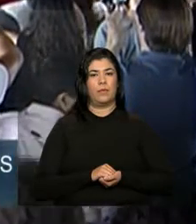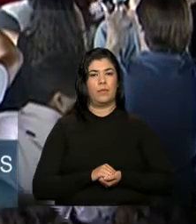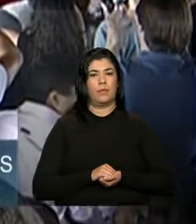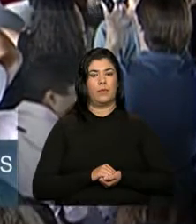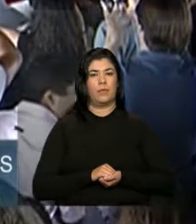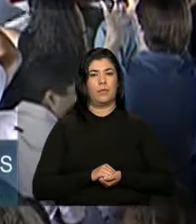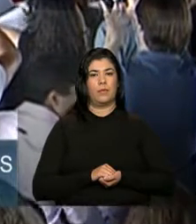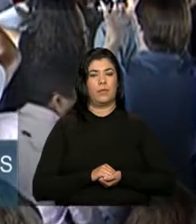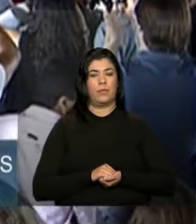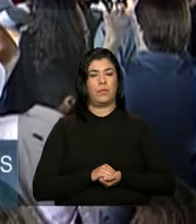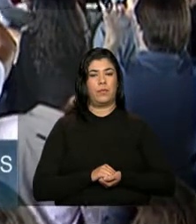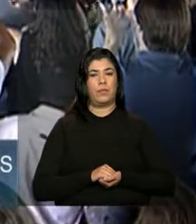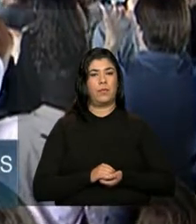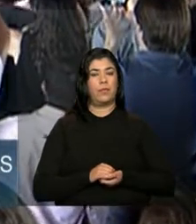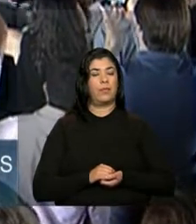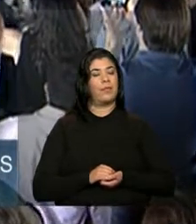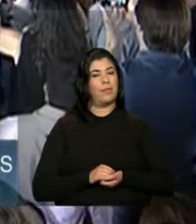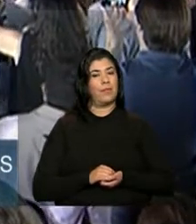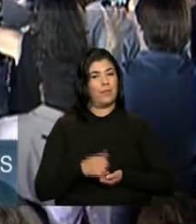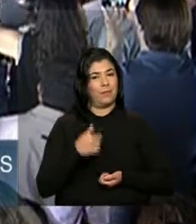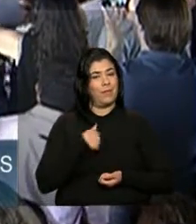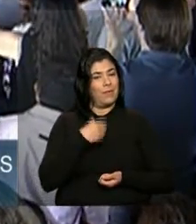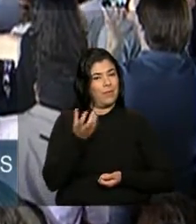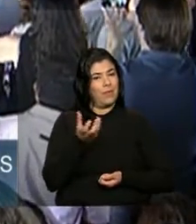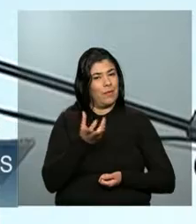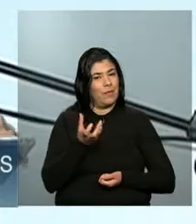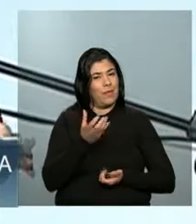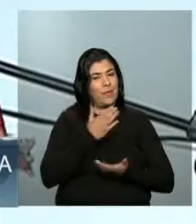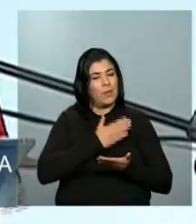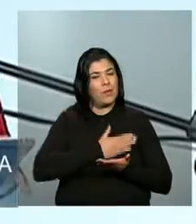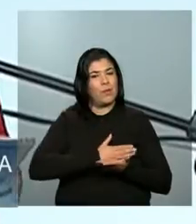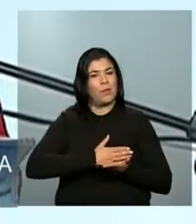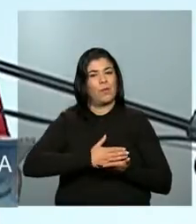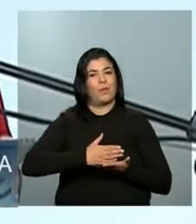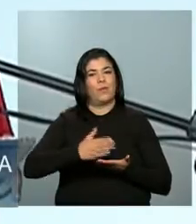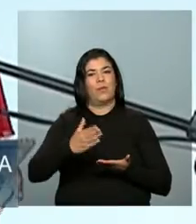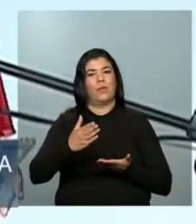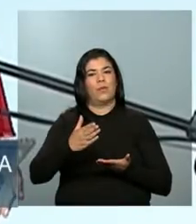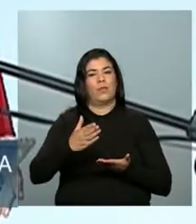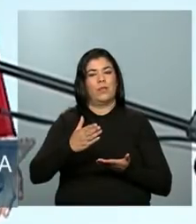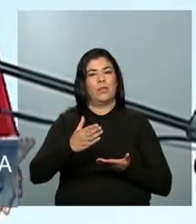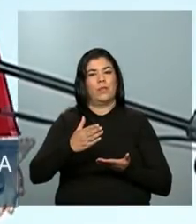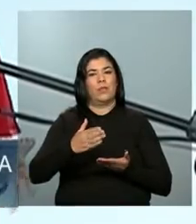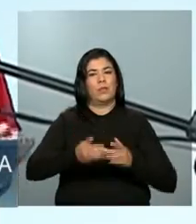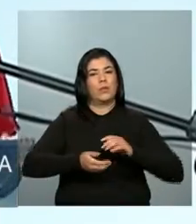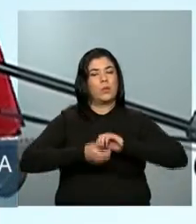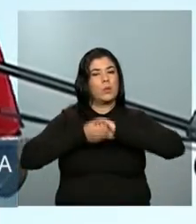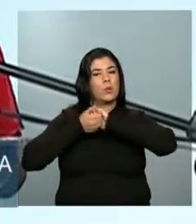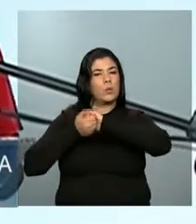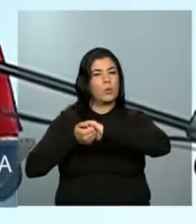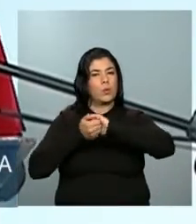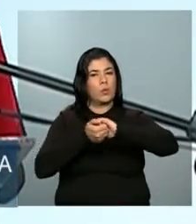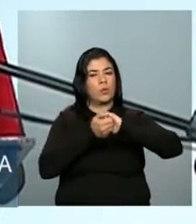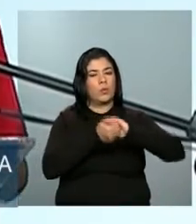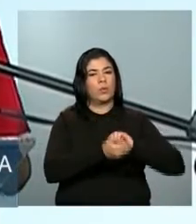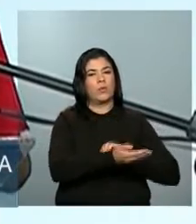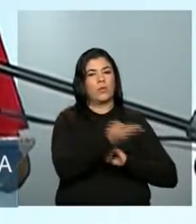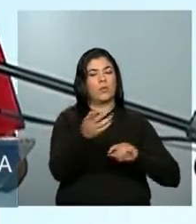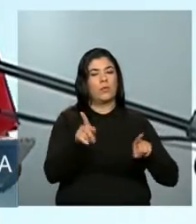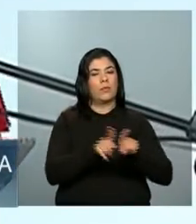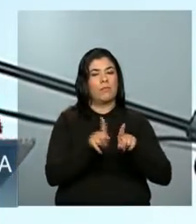Viva! Estou aqui iniciar cumprimentando e